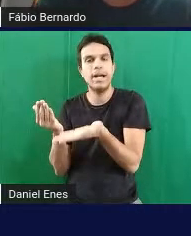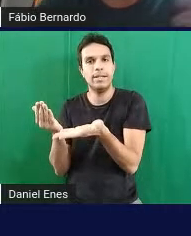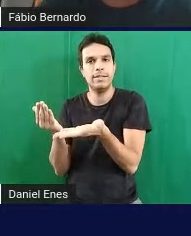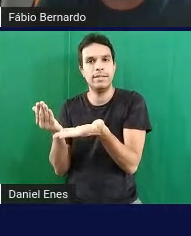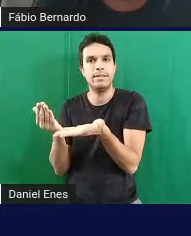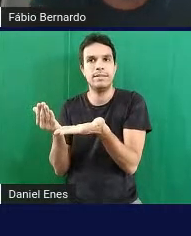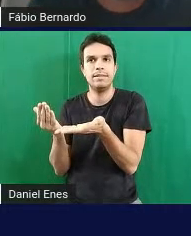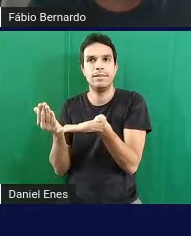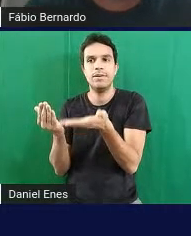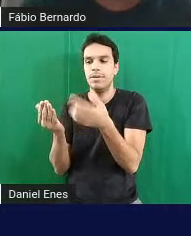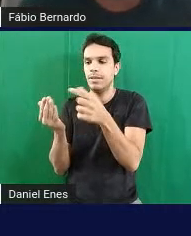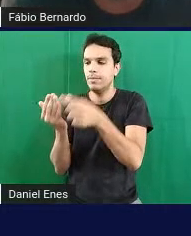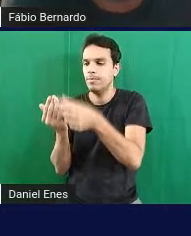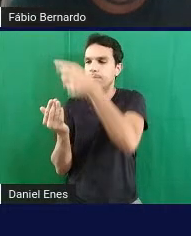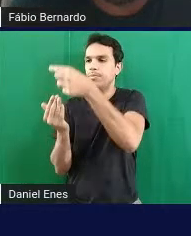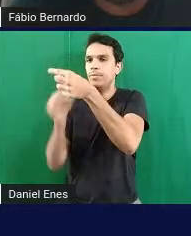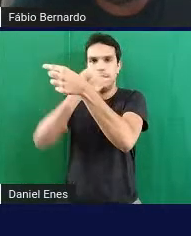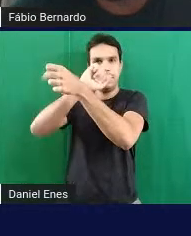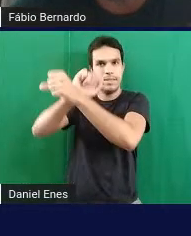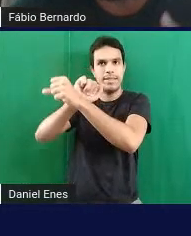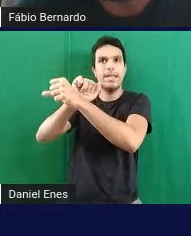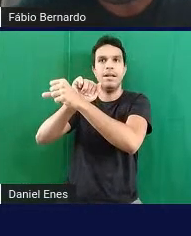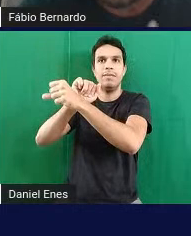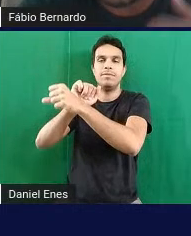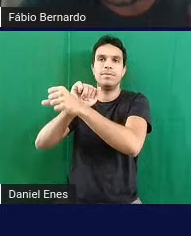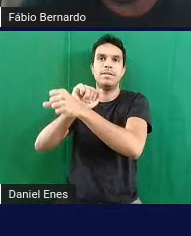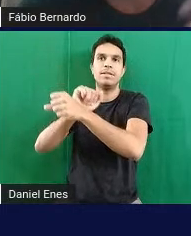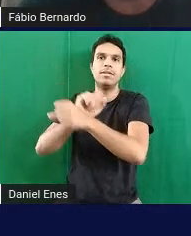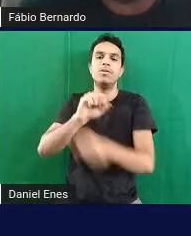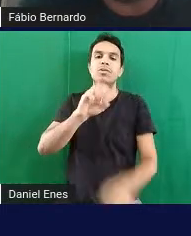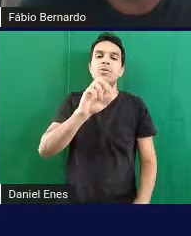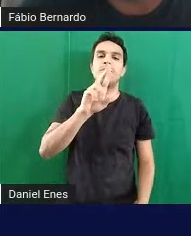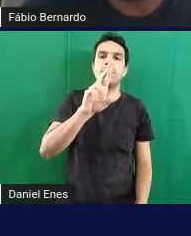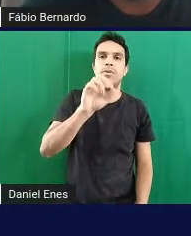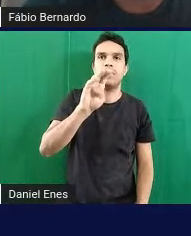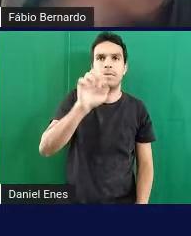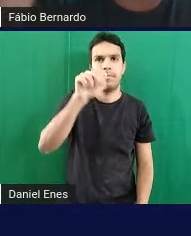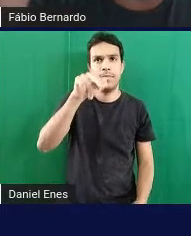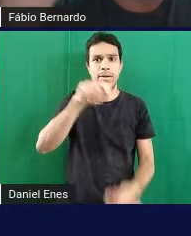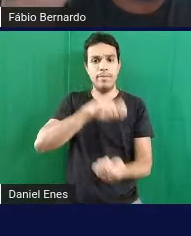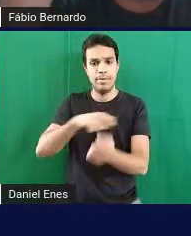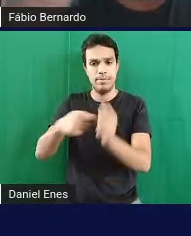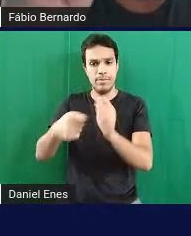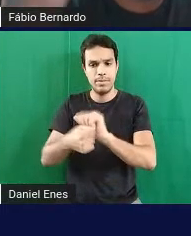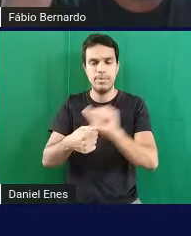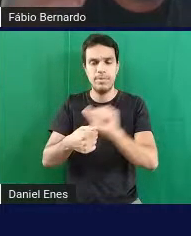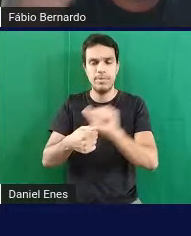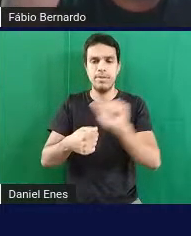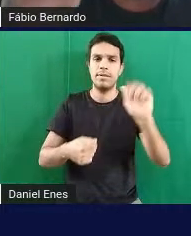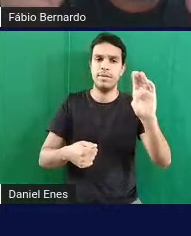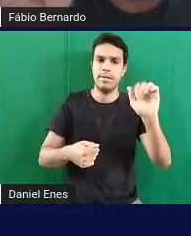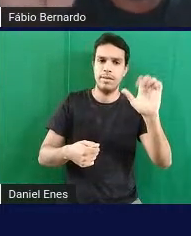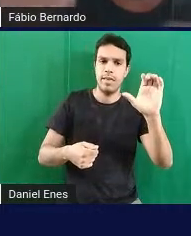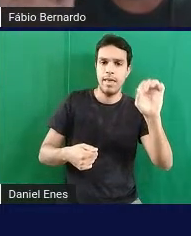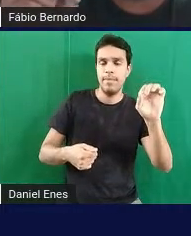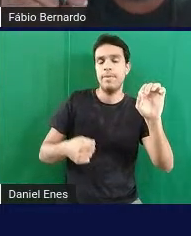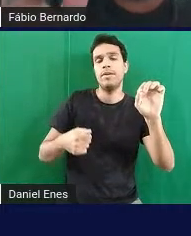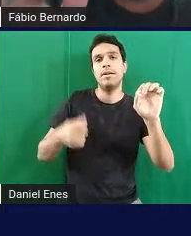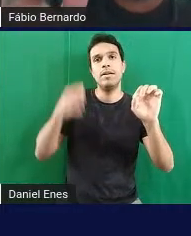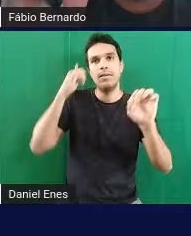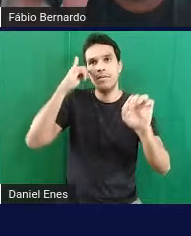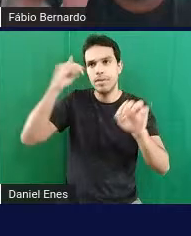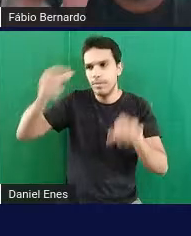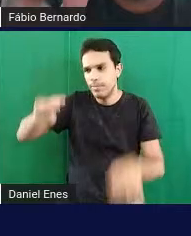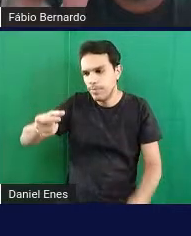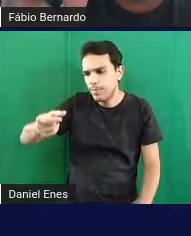soroban é nada mais do que uma adaptação desse ábaco que possibilita que essas contas elas não se movimentem ali essas